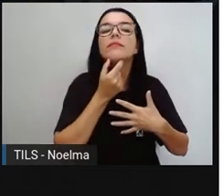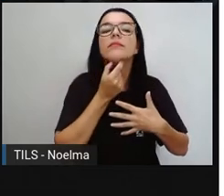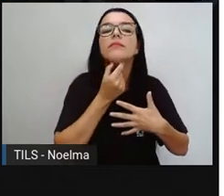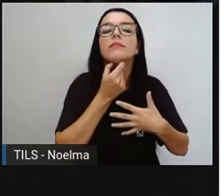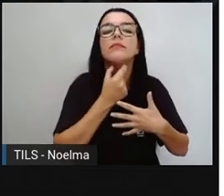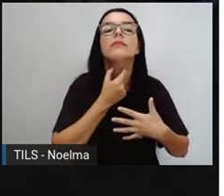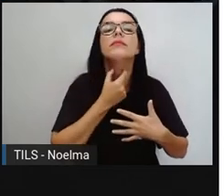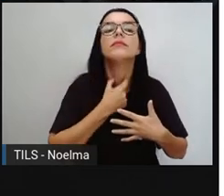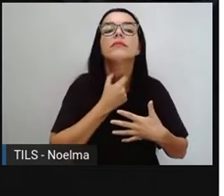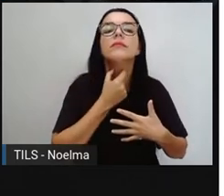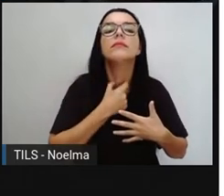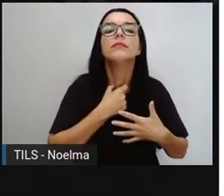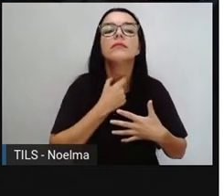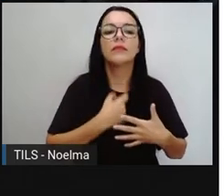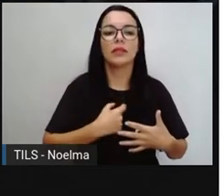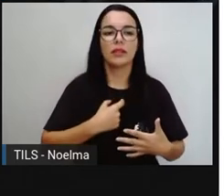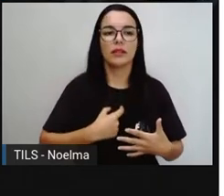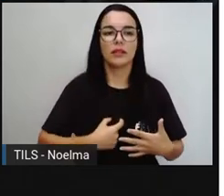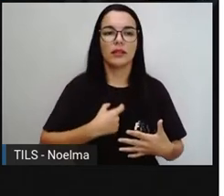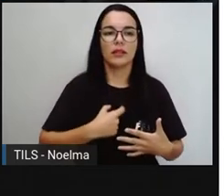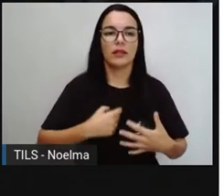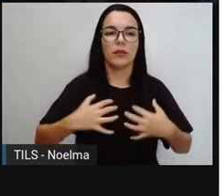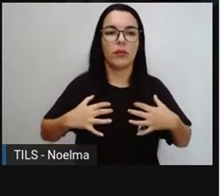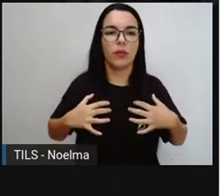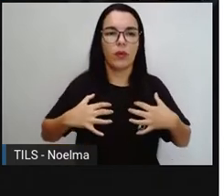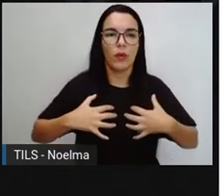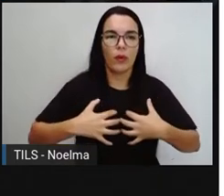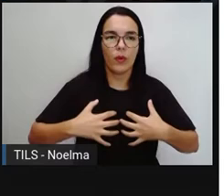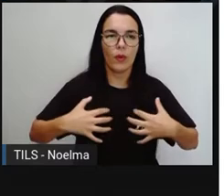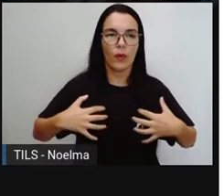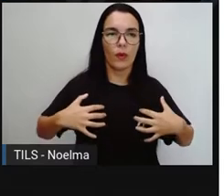laringe, traqueia e brônquios.